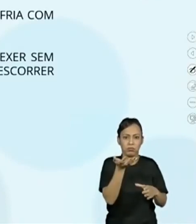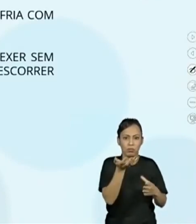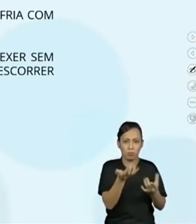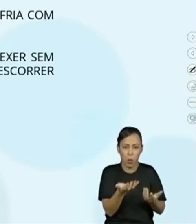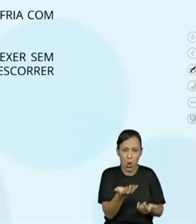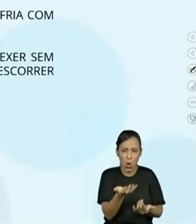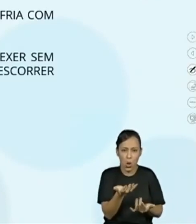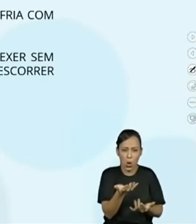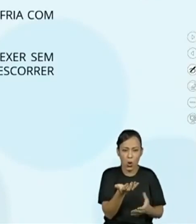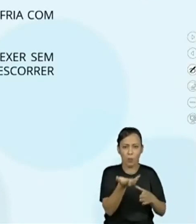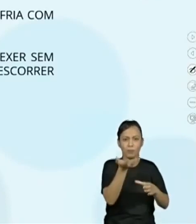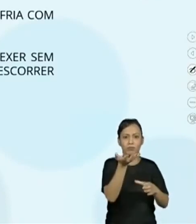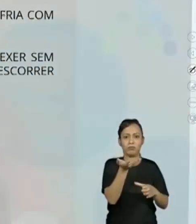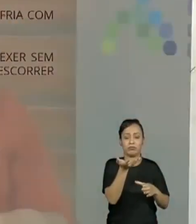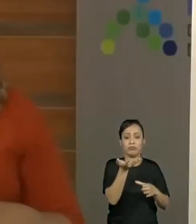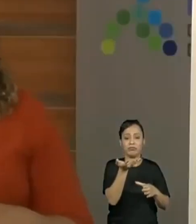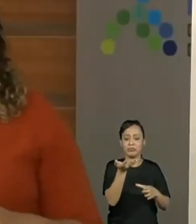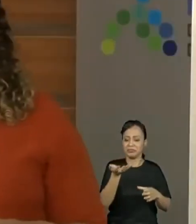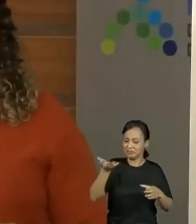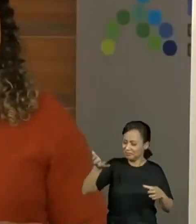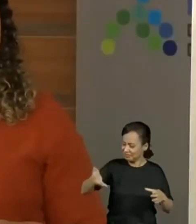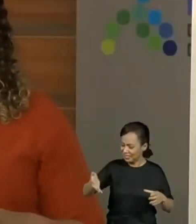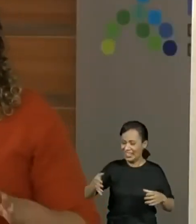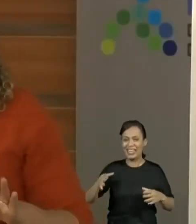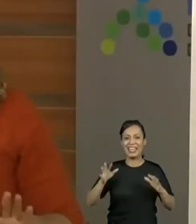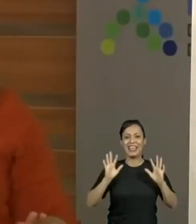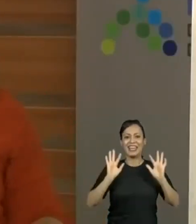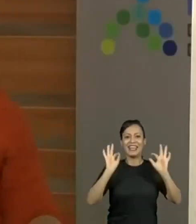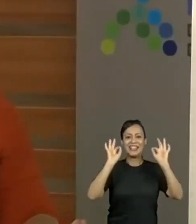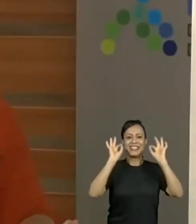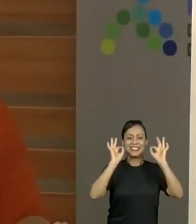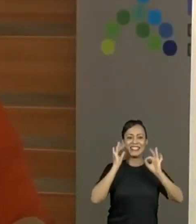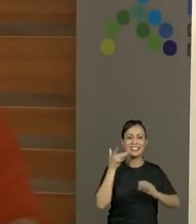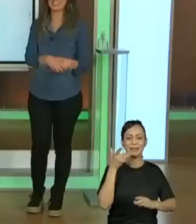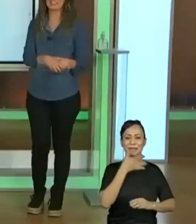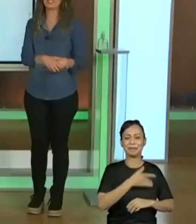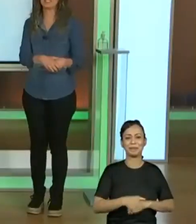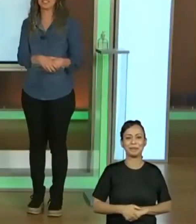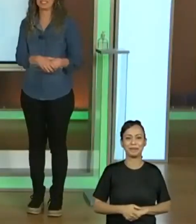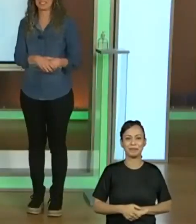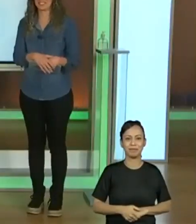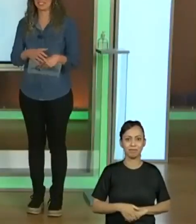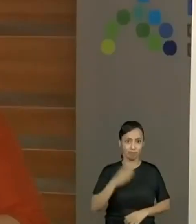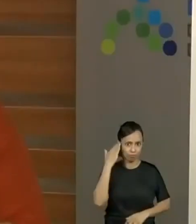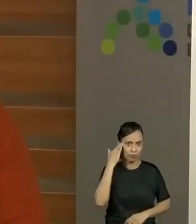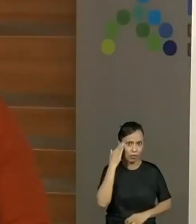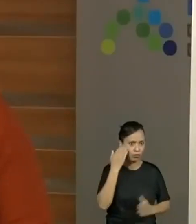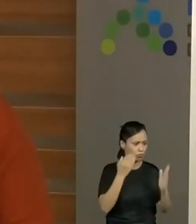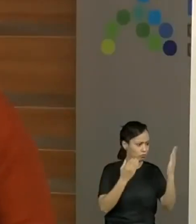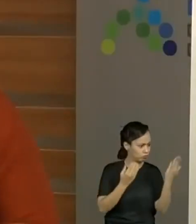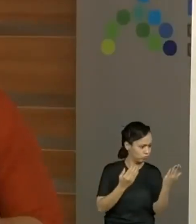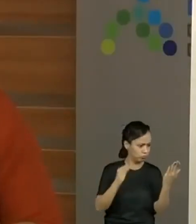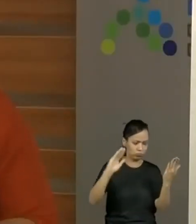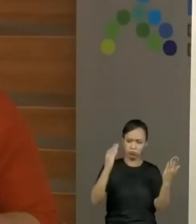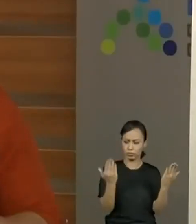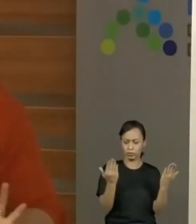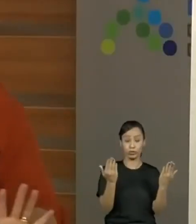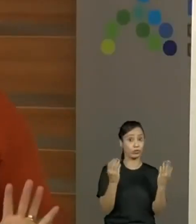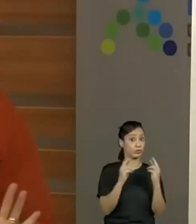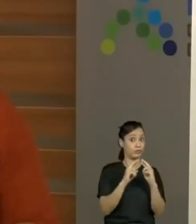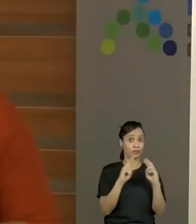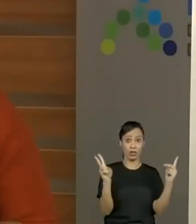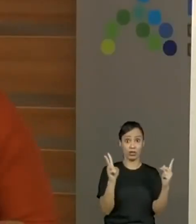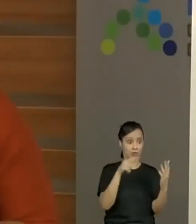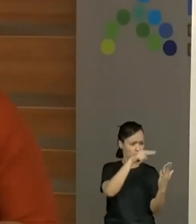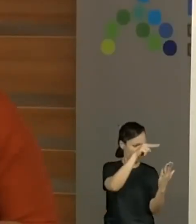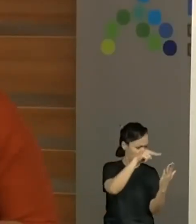E aí? Li no tempo bom? A interpretação foi legal? Foi no time bom? Sim. Sim? Então, vamos lá, turminha. Acabei de ler